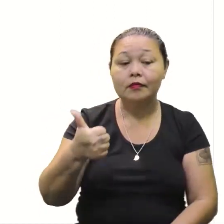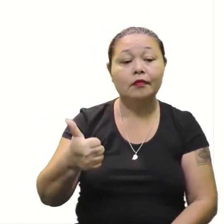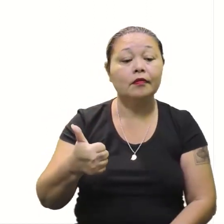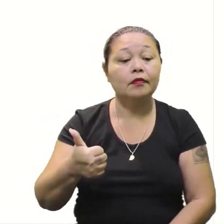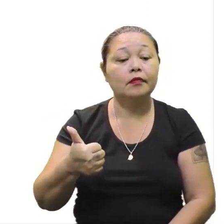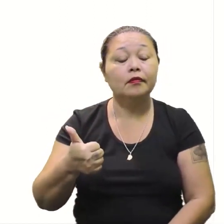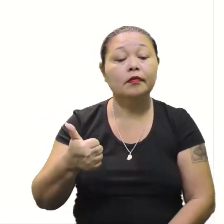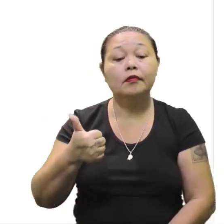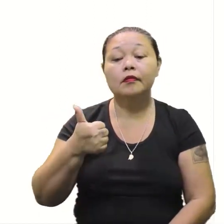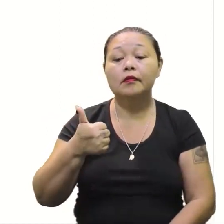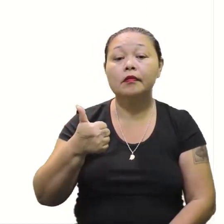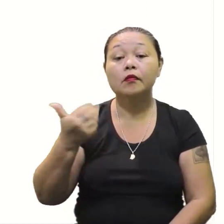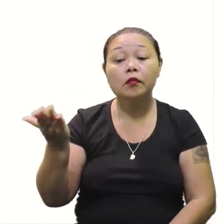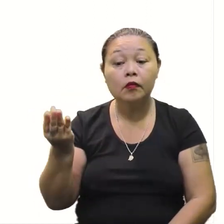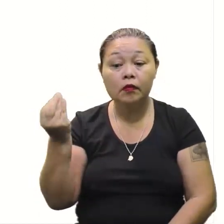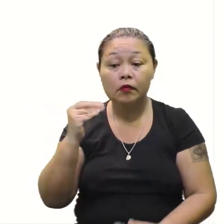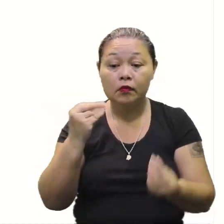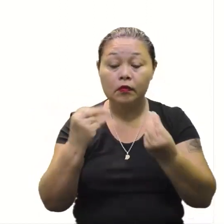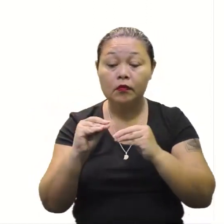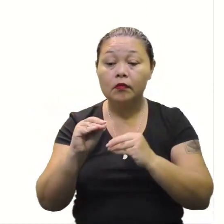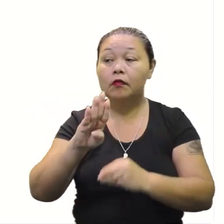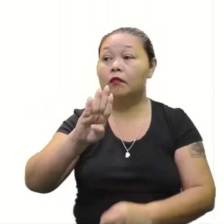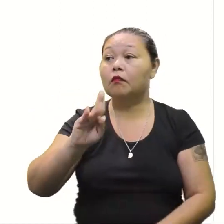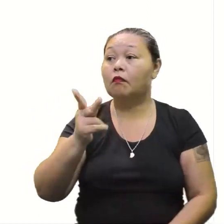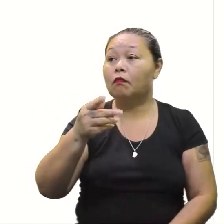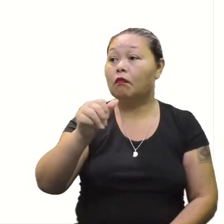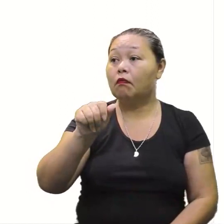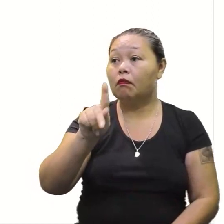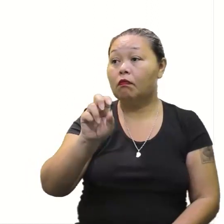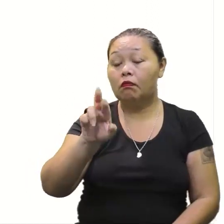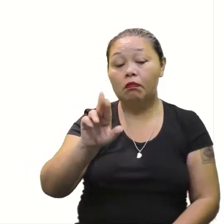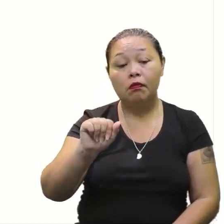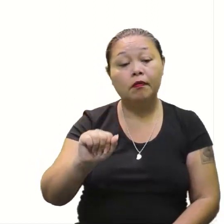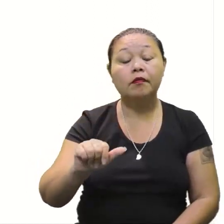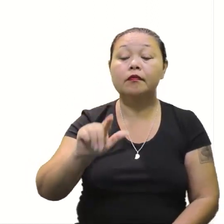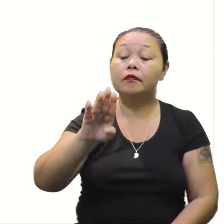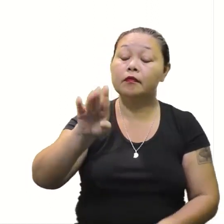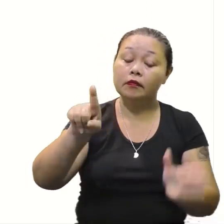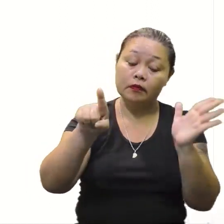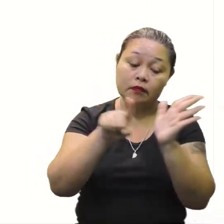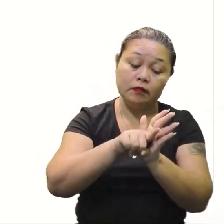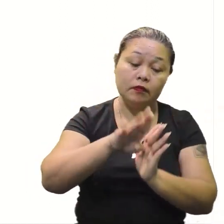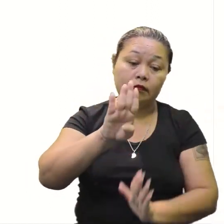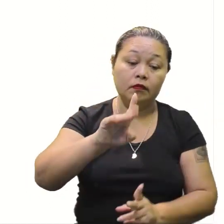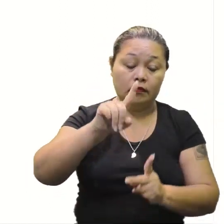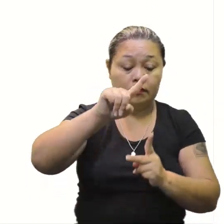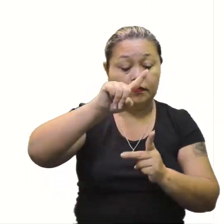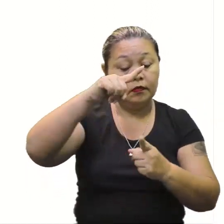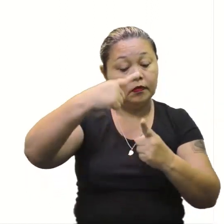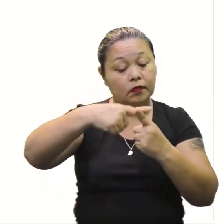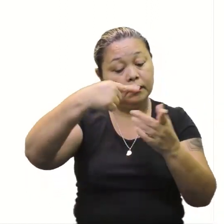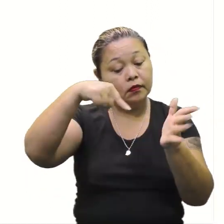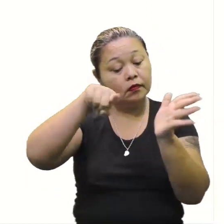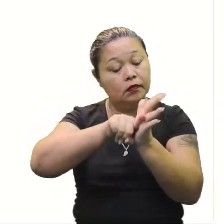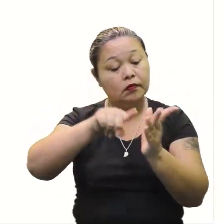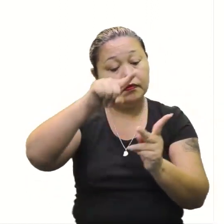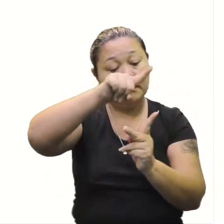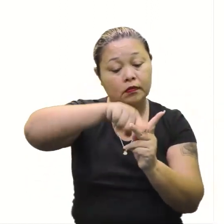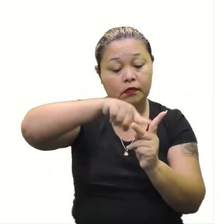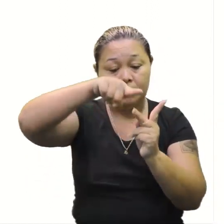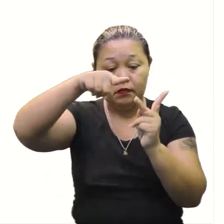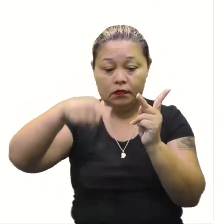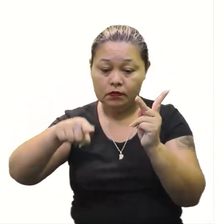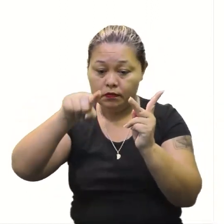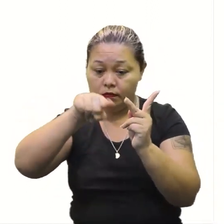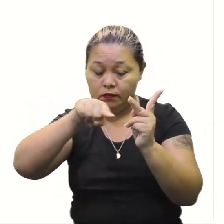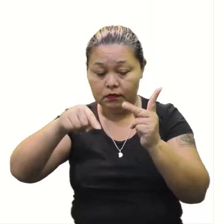agora na nossa equação de Bhaskara. Vamos lá. Menos B, mais ou menos, raiz de delta